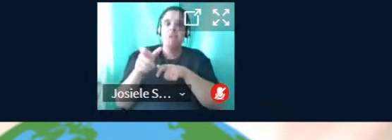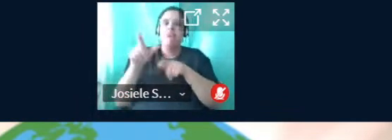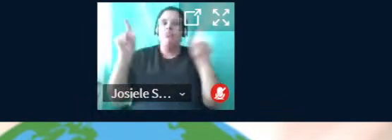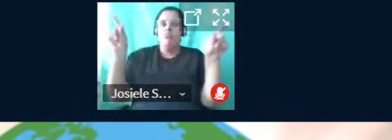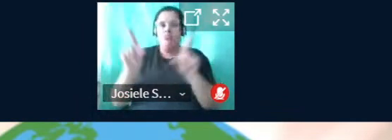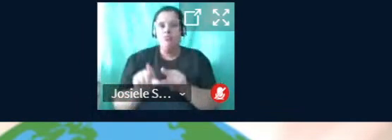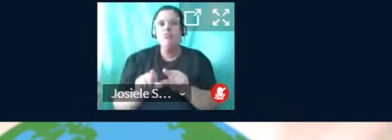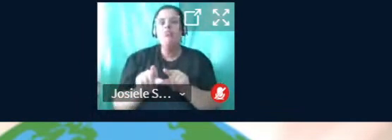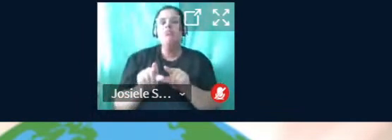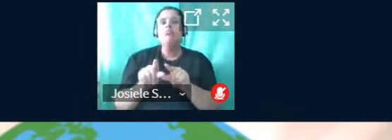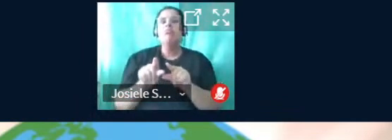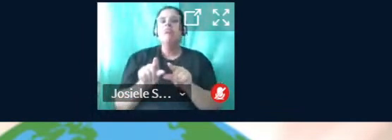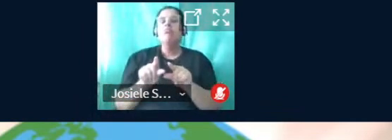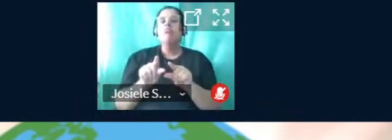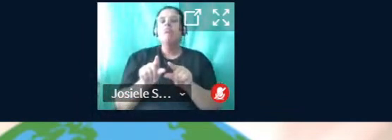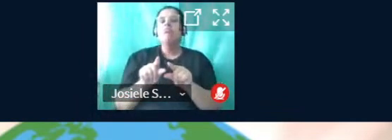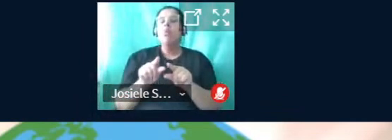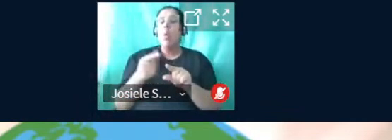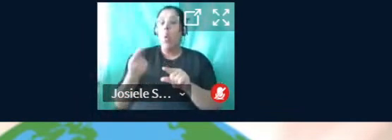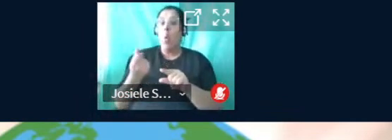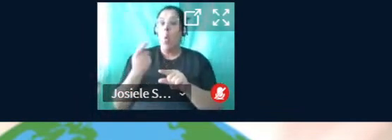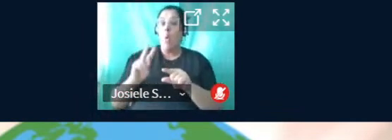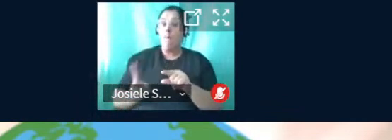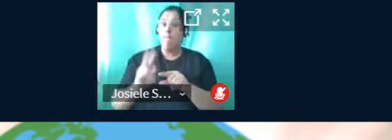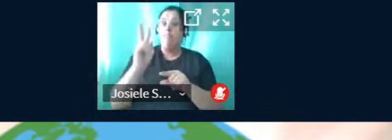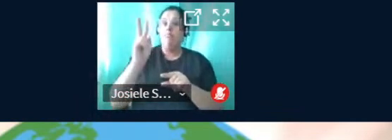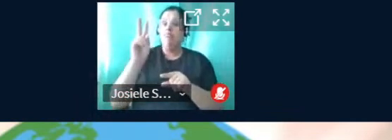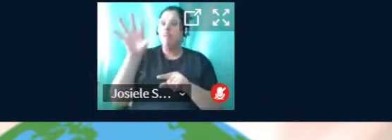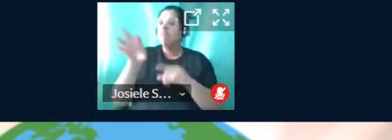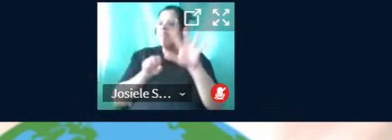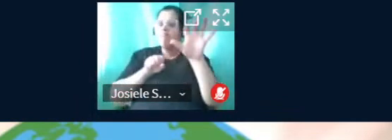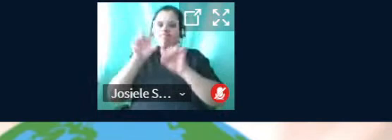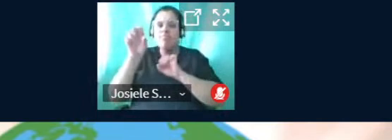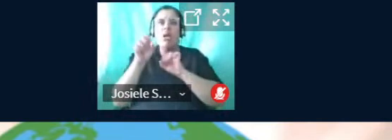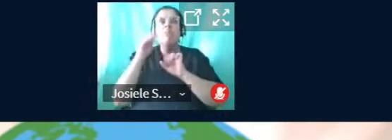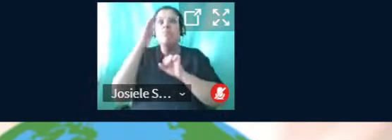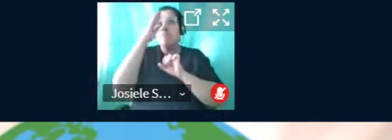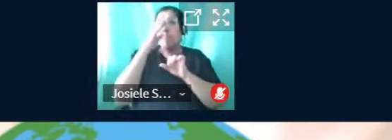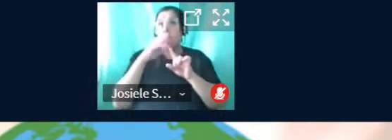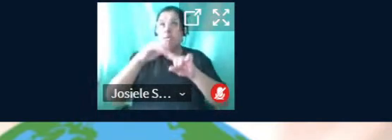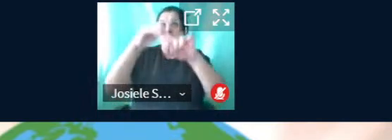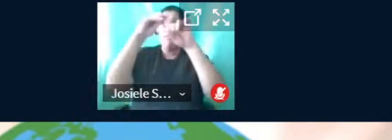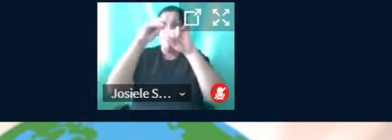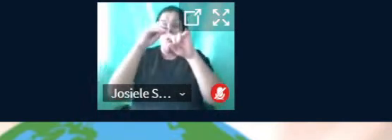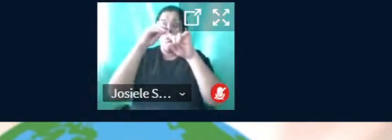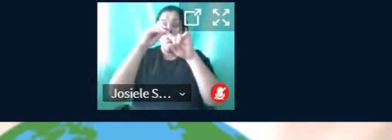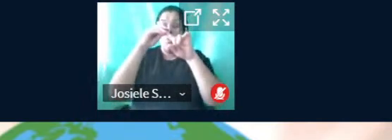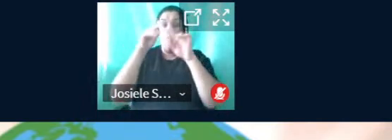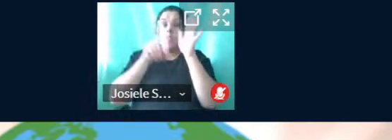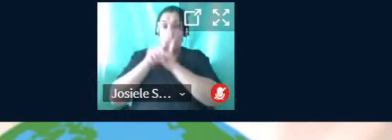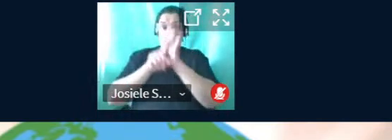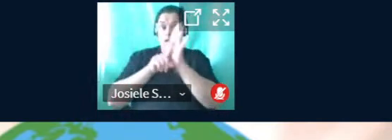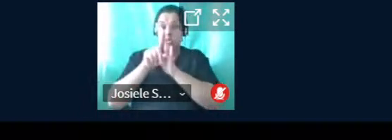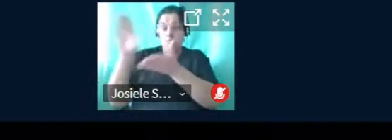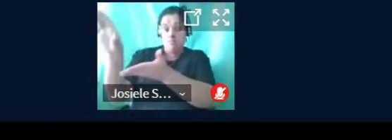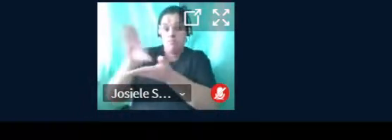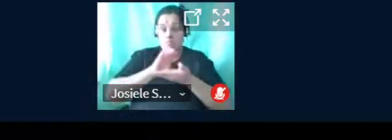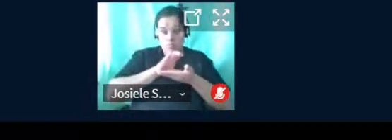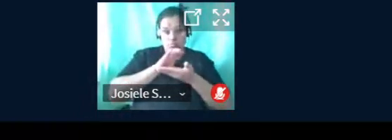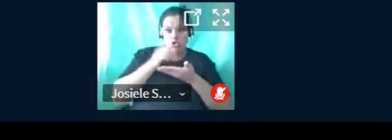significativamente os custos de coleta de principais pesquisas financiadas com recurso público.